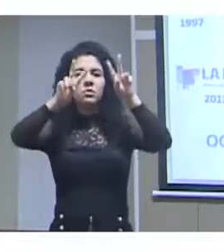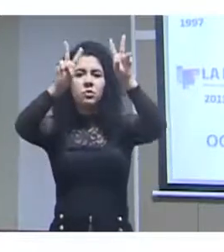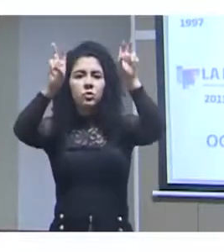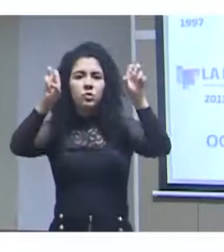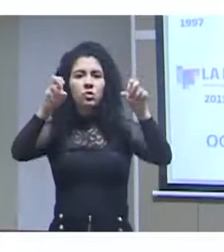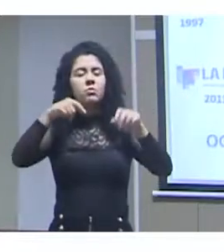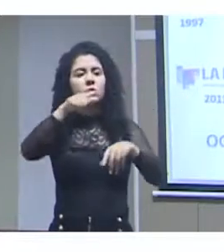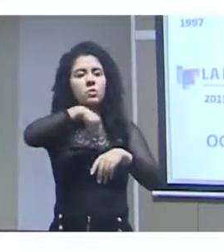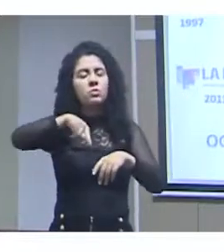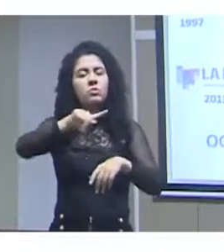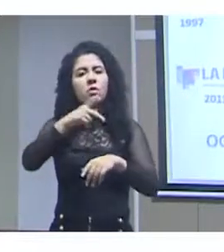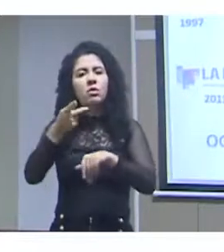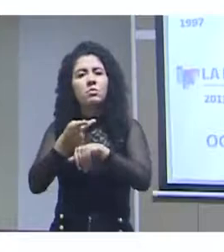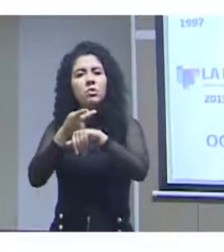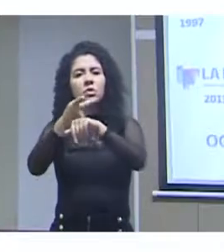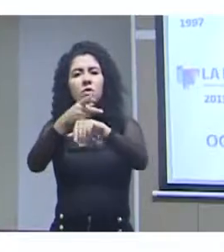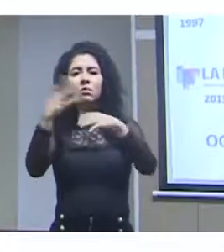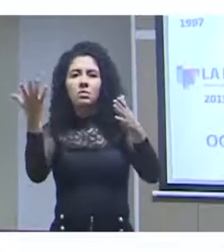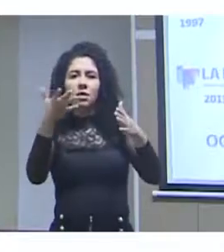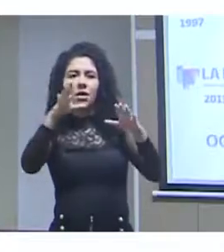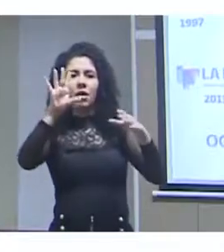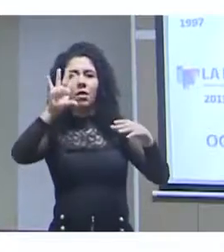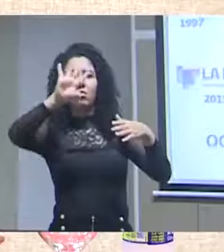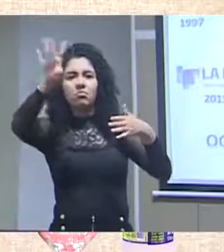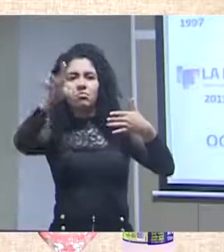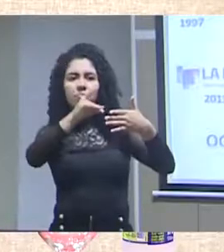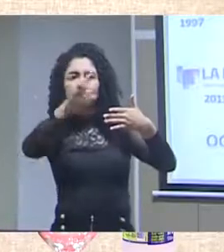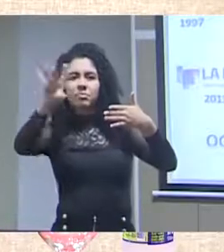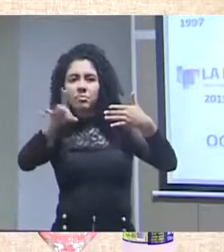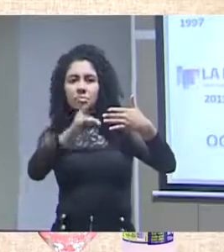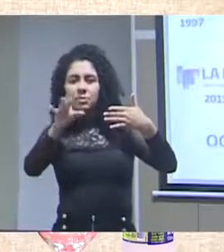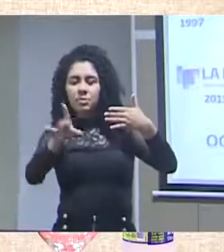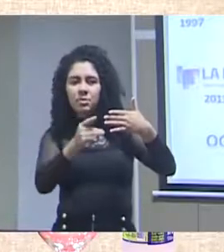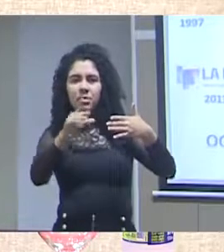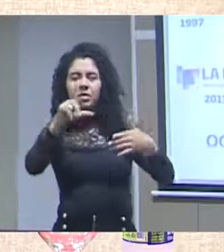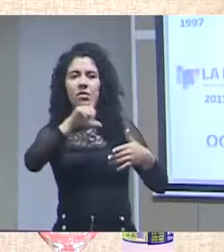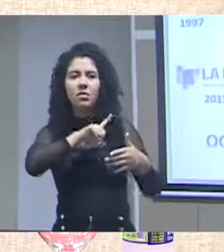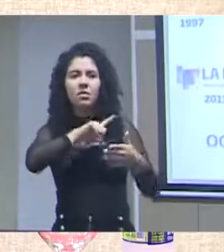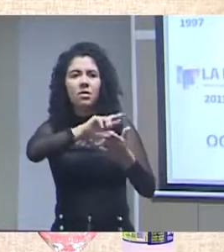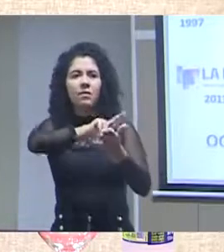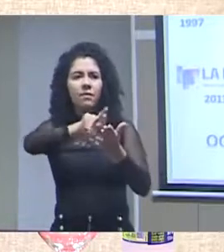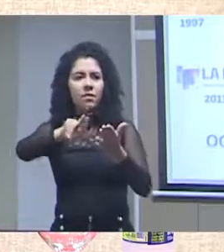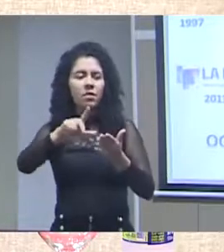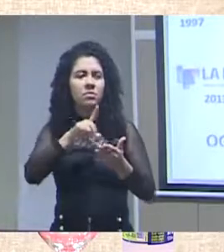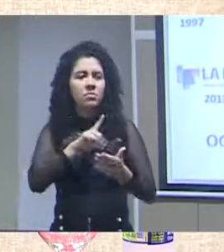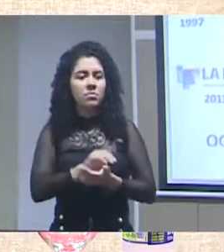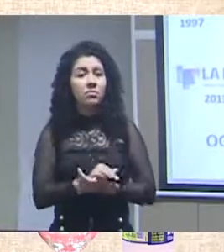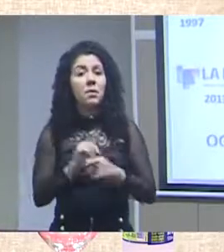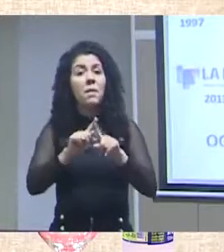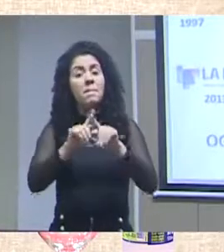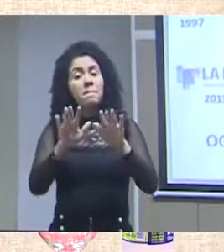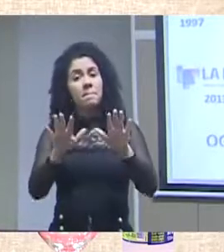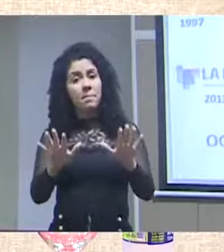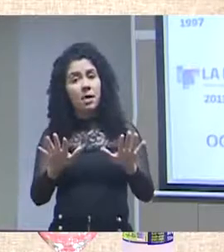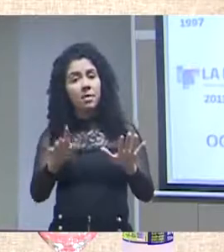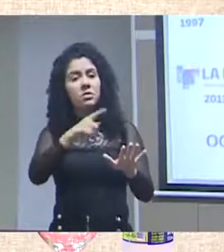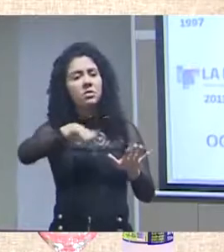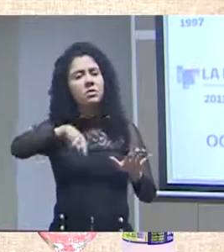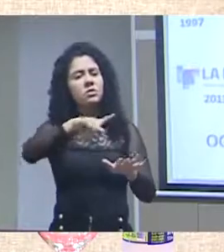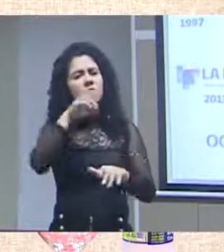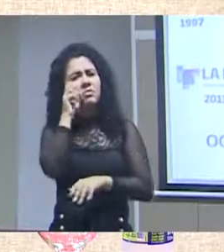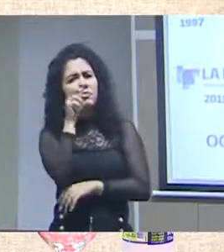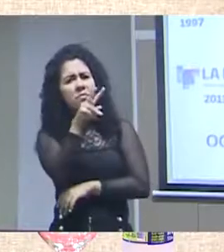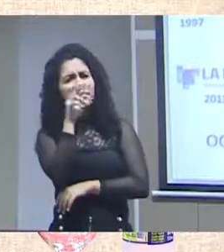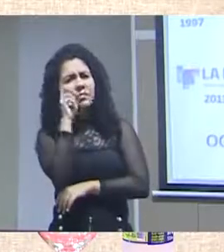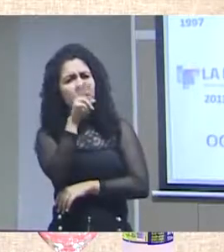iniciativas, procuramos destacar algumas, inclusive várias, o IBICT estando à frente delas, mas a gente